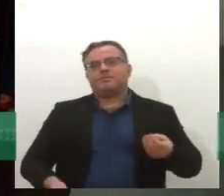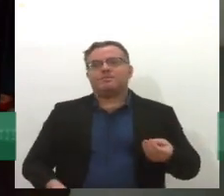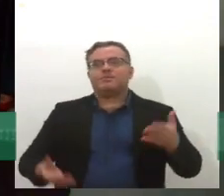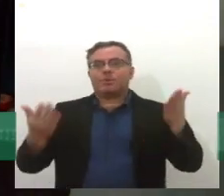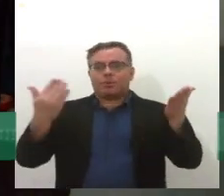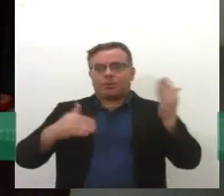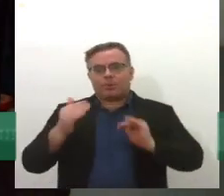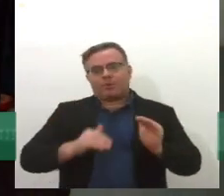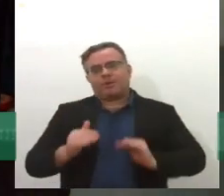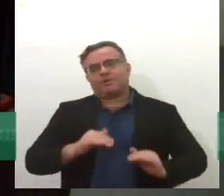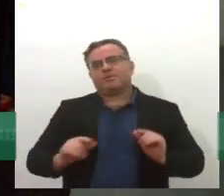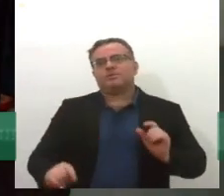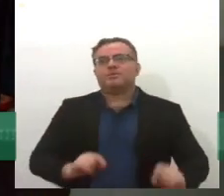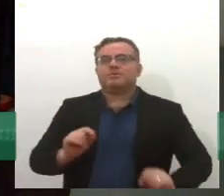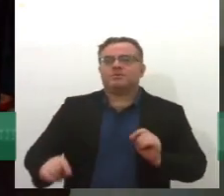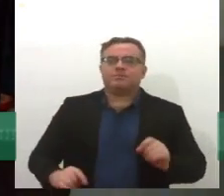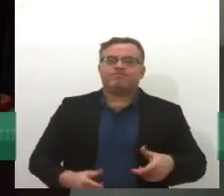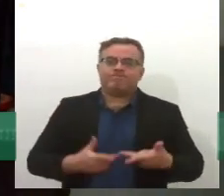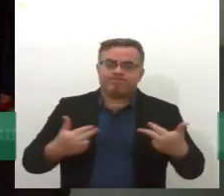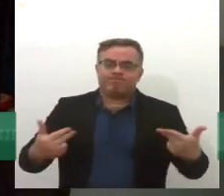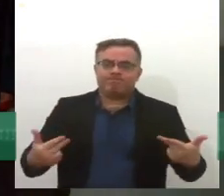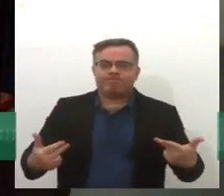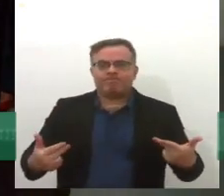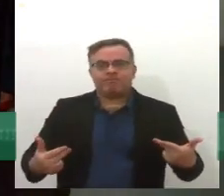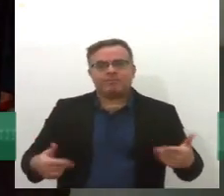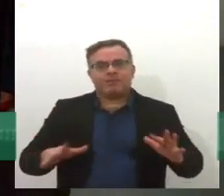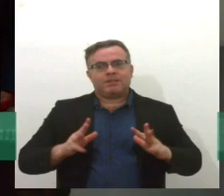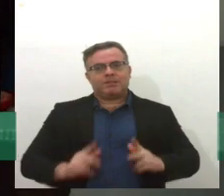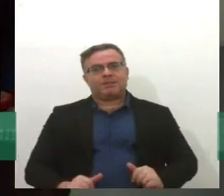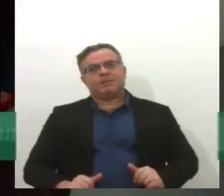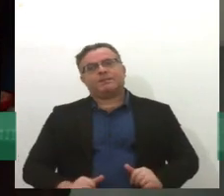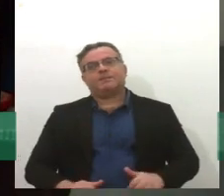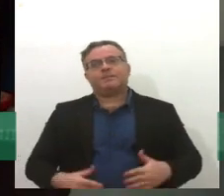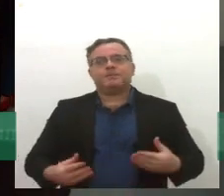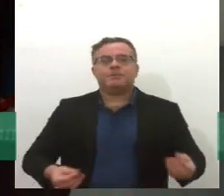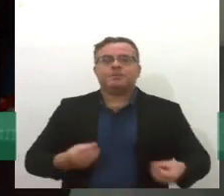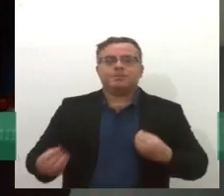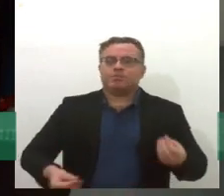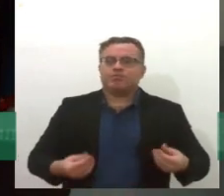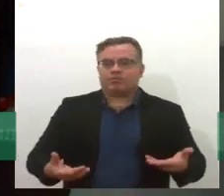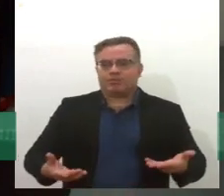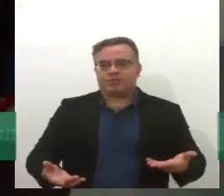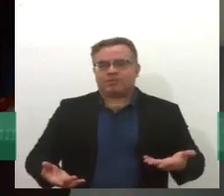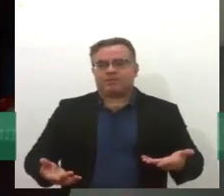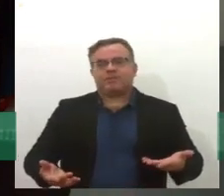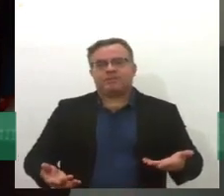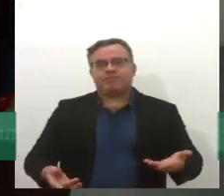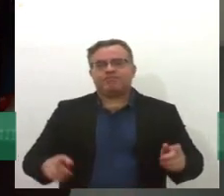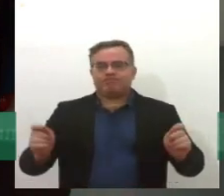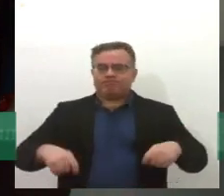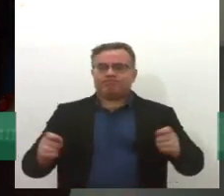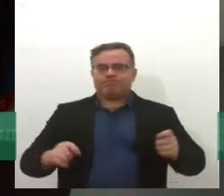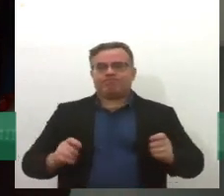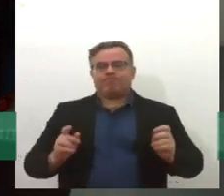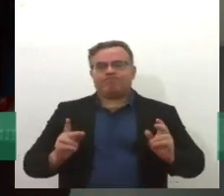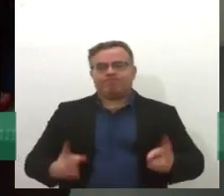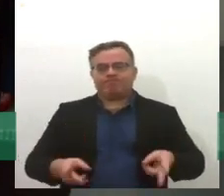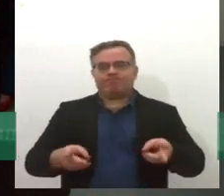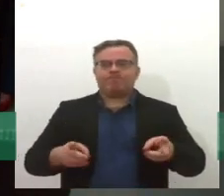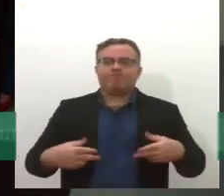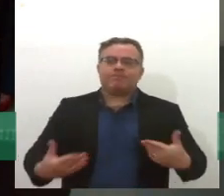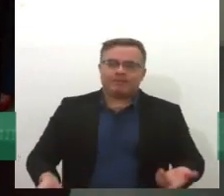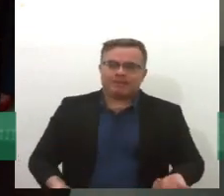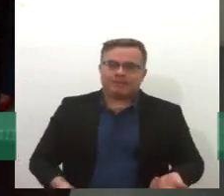perceberam algumas outras questões. E aí eu peço que vocês falam de forma sucinta para que eu possa cumprir o prazo do